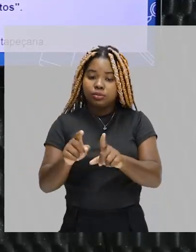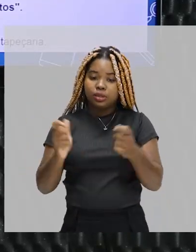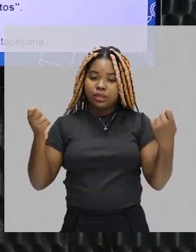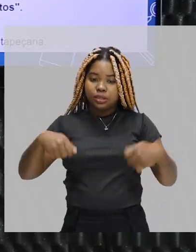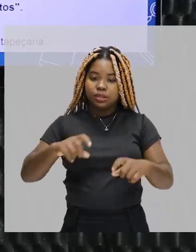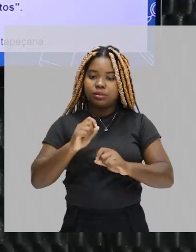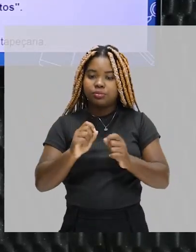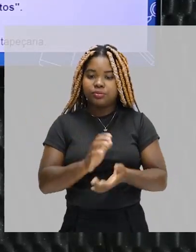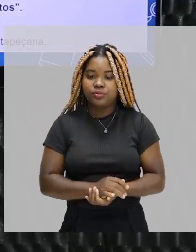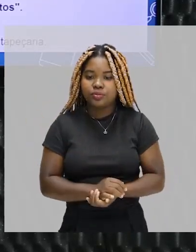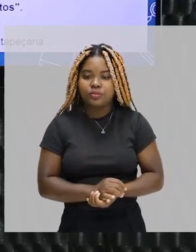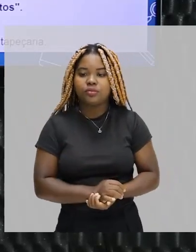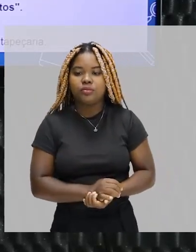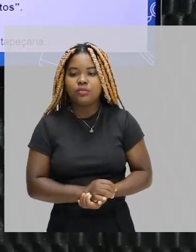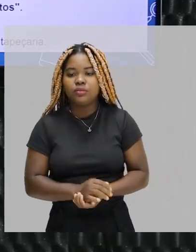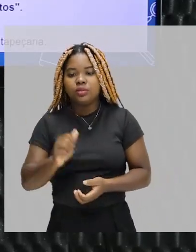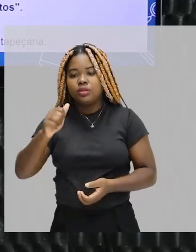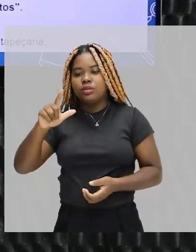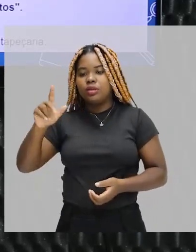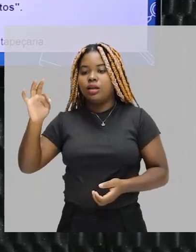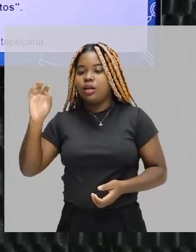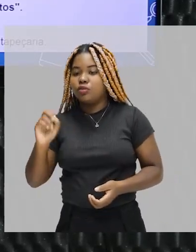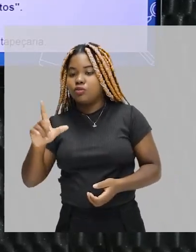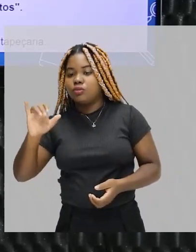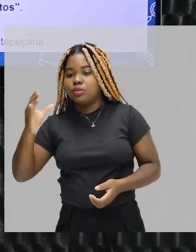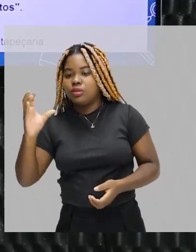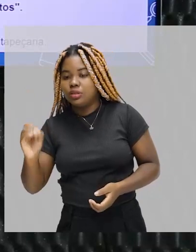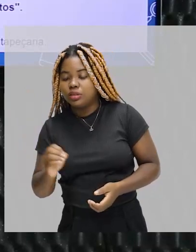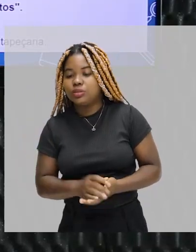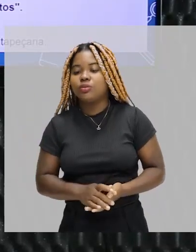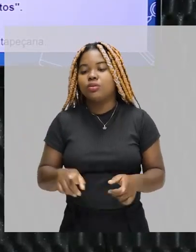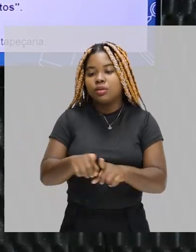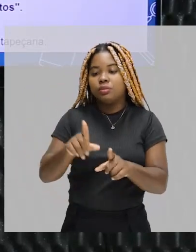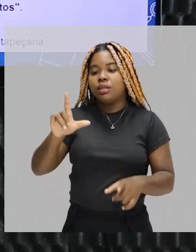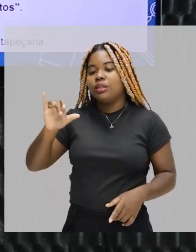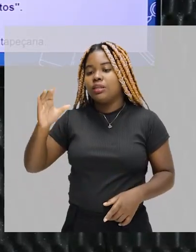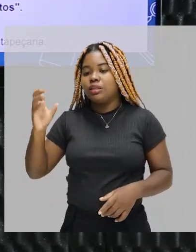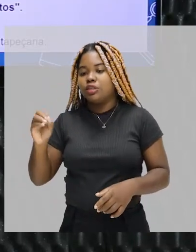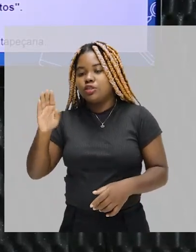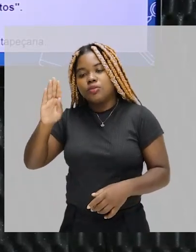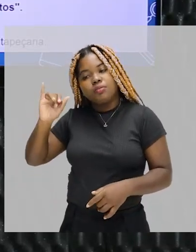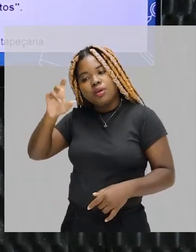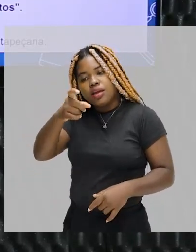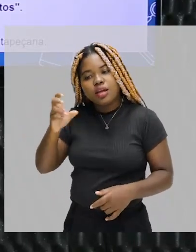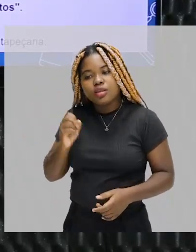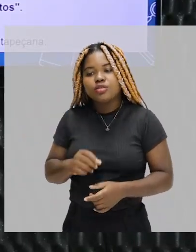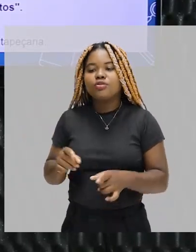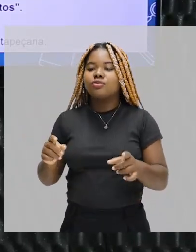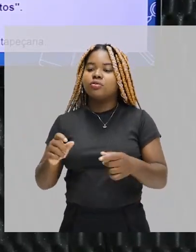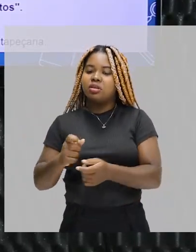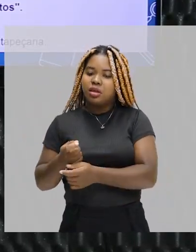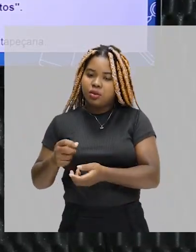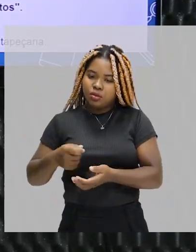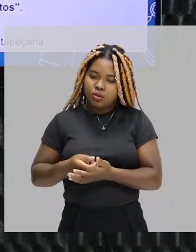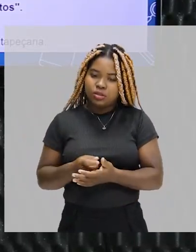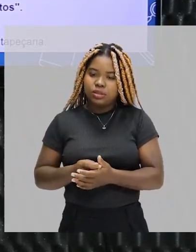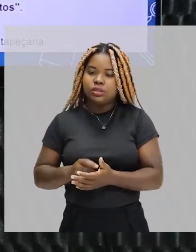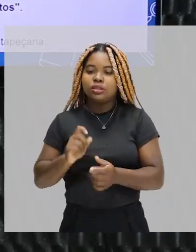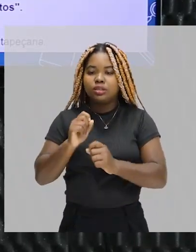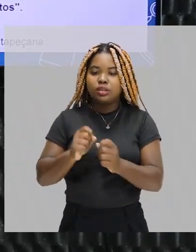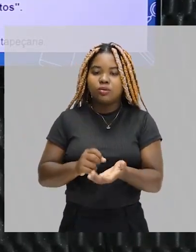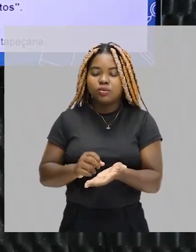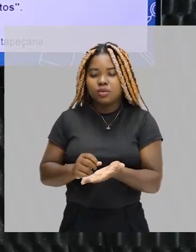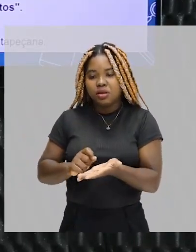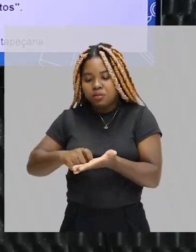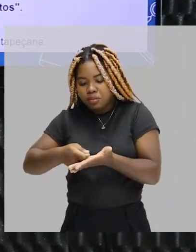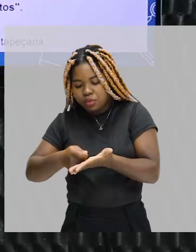chamadas de alto liço, baixo liço ou bordadas. E são termos técnicos por causa disso, que a gente vai explicar. Mas, deixar claro que a não vai